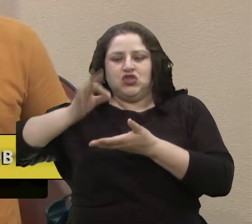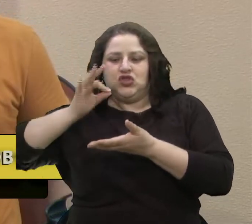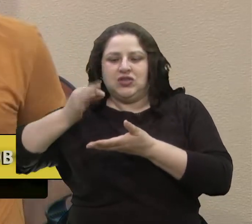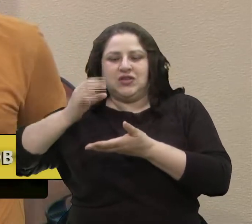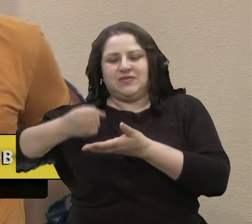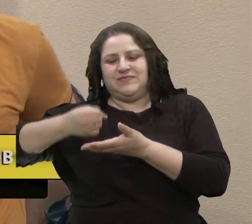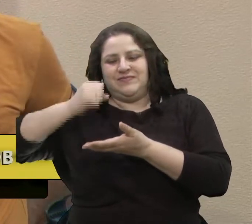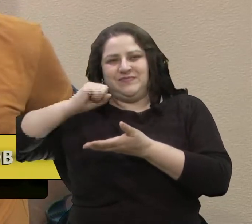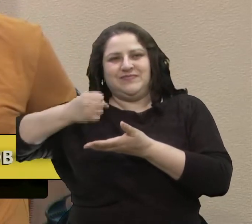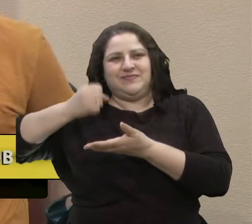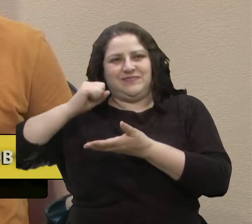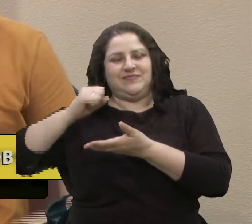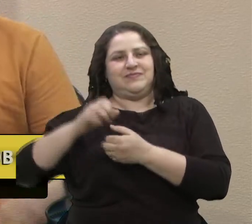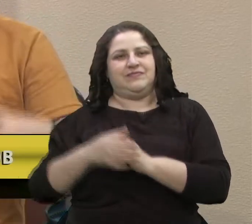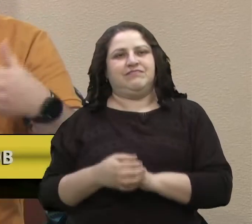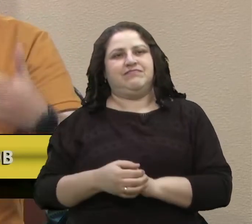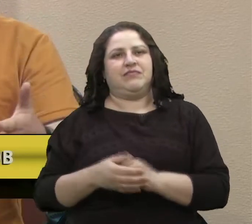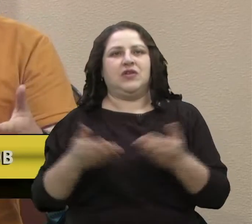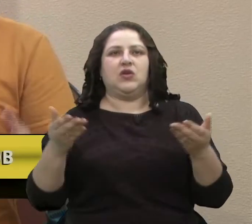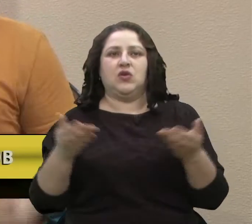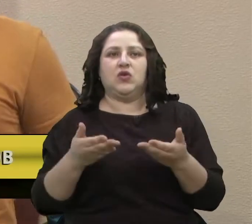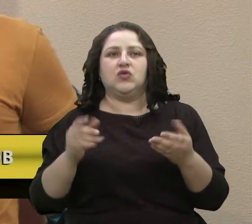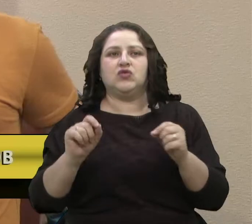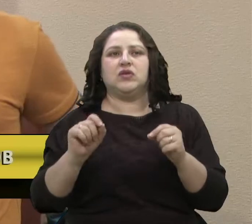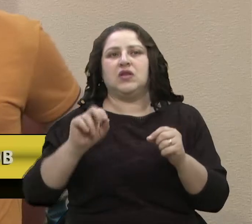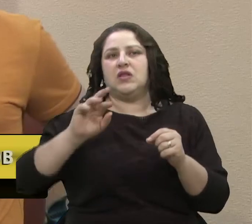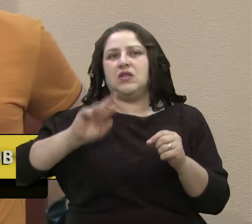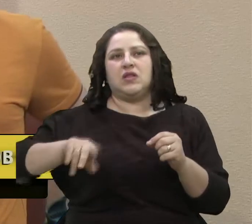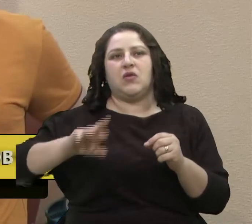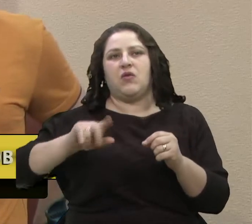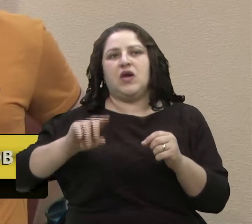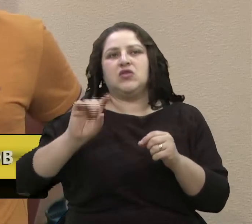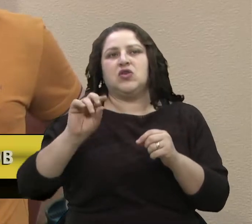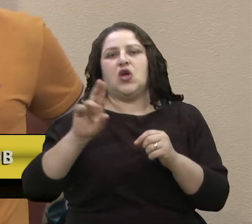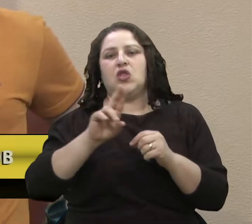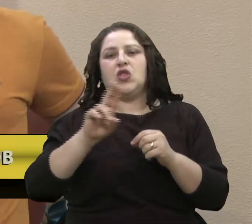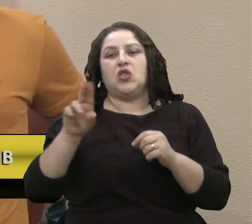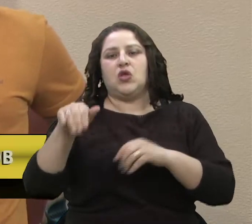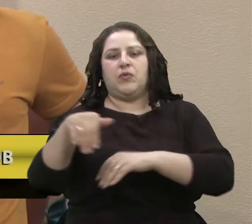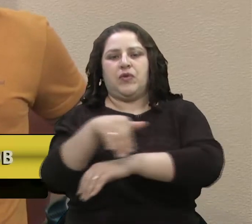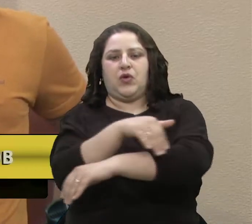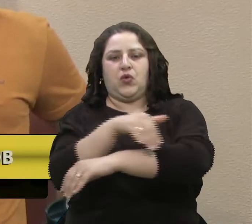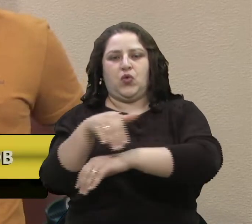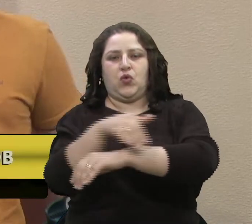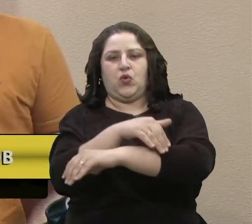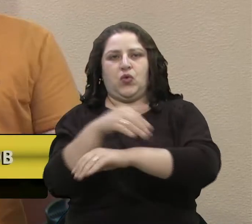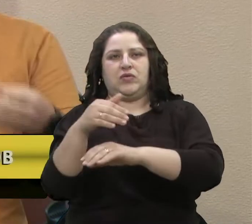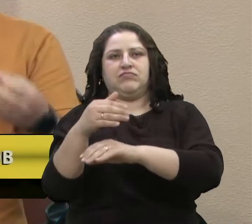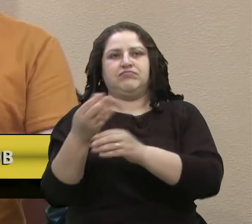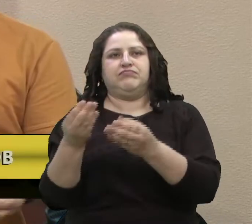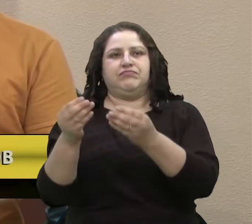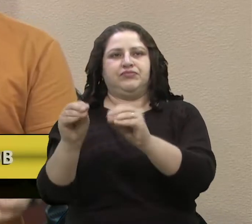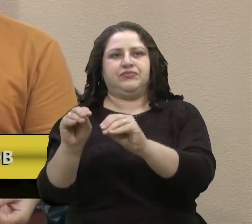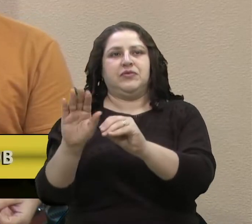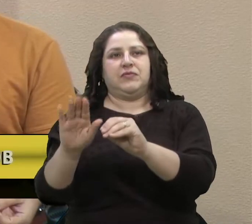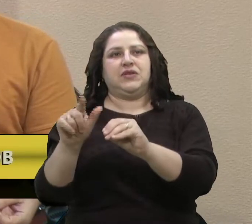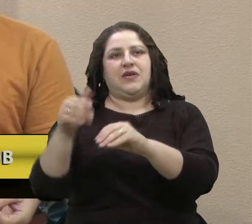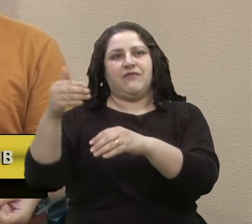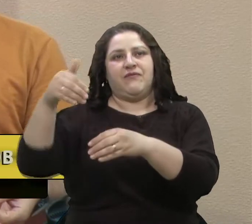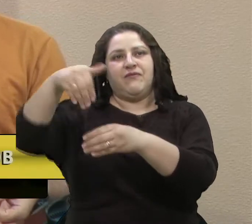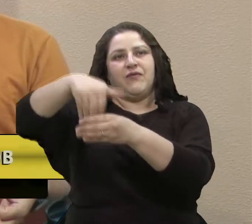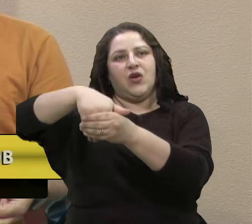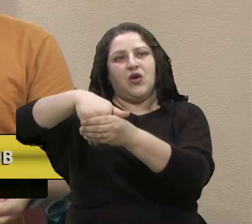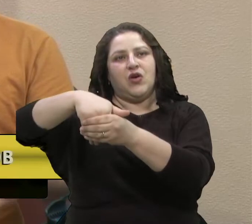presidente, tenho certeza que hoje a gente não vota simplesmente um nome de rua aqui, vereador Renato. Mas a gente vota um reconhecimento a uma pessoa